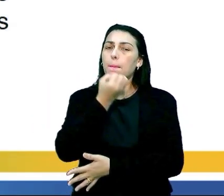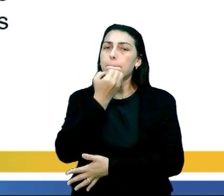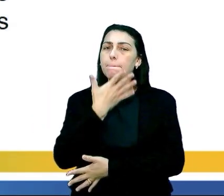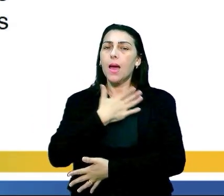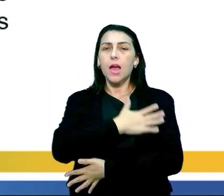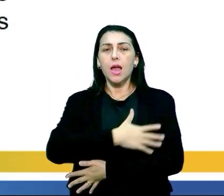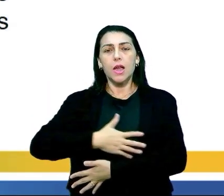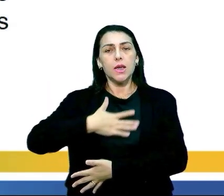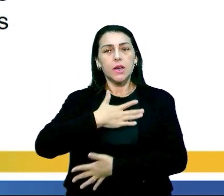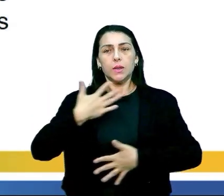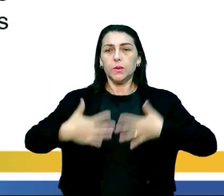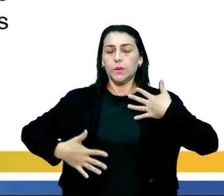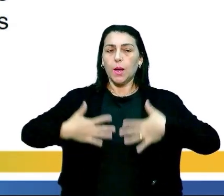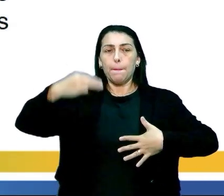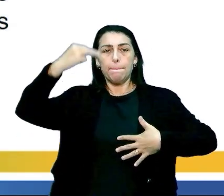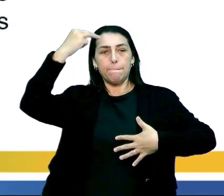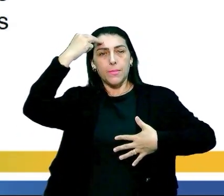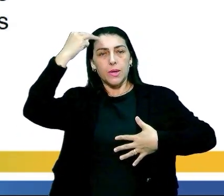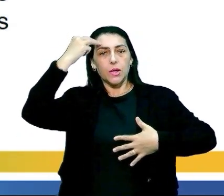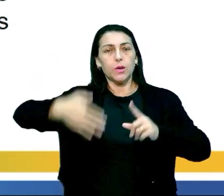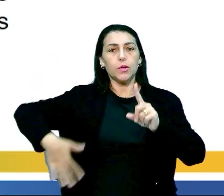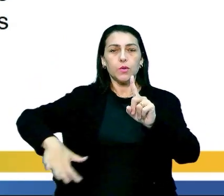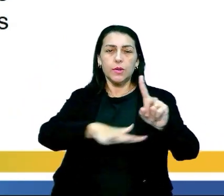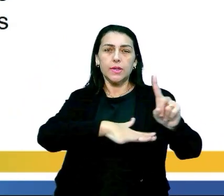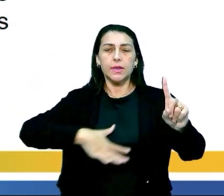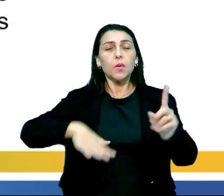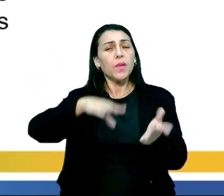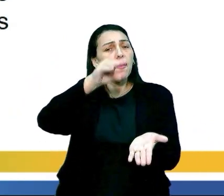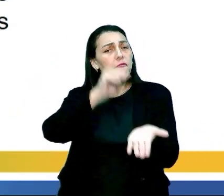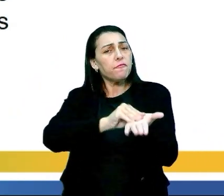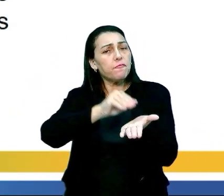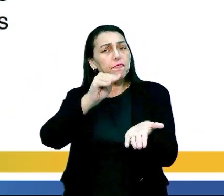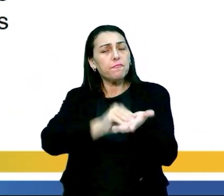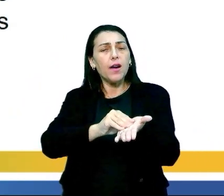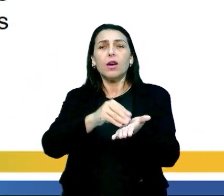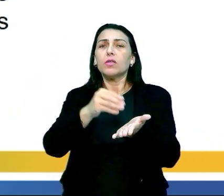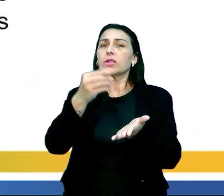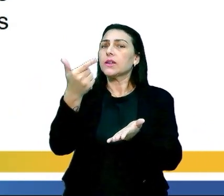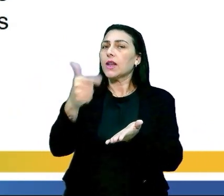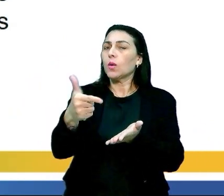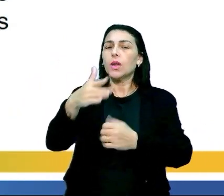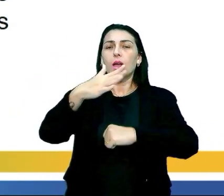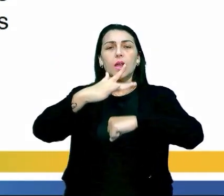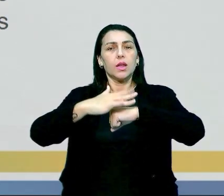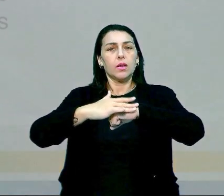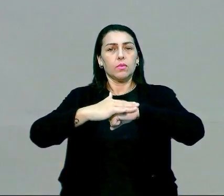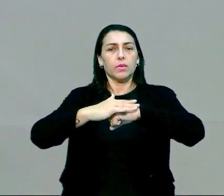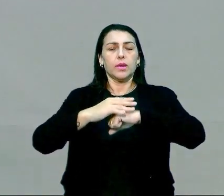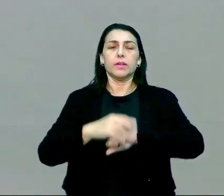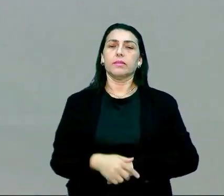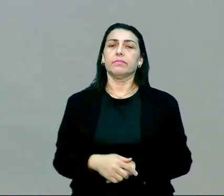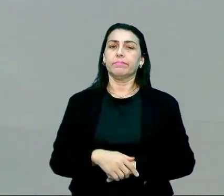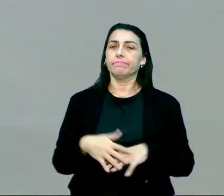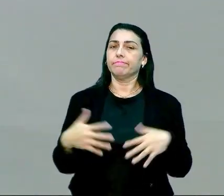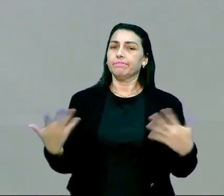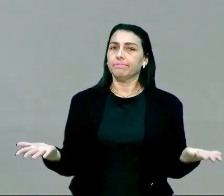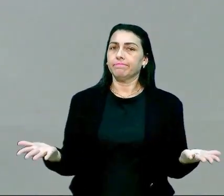bem-estar físico, mental e social e não apenas a ausência de doente.